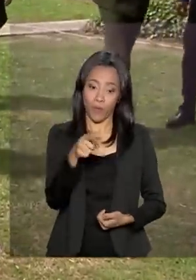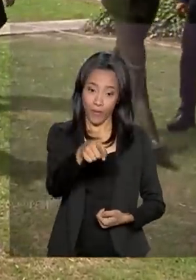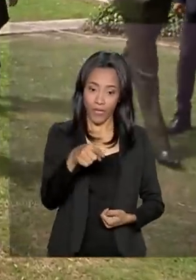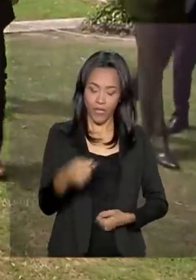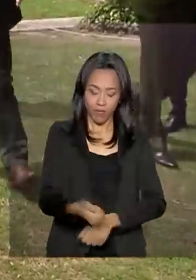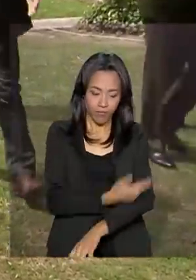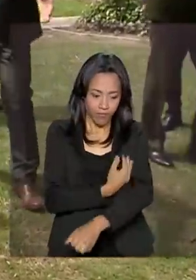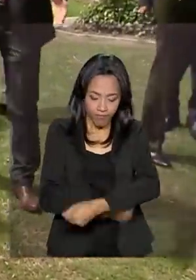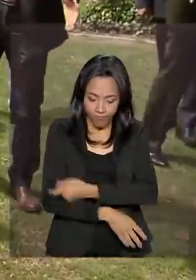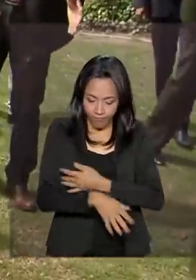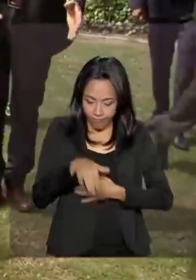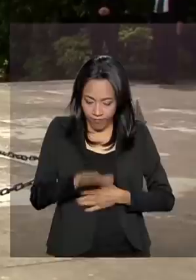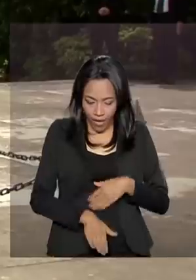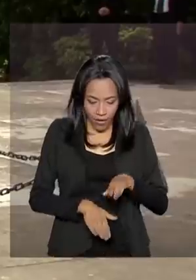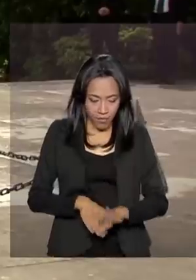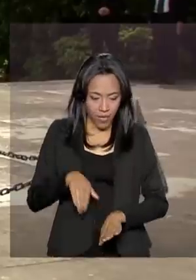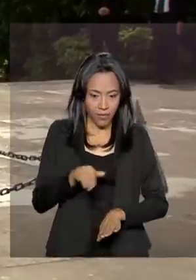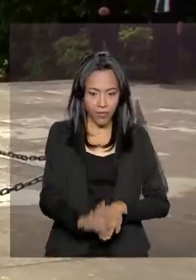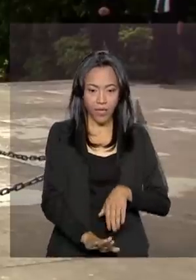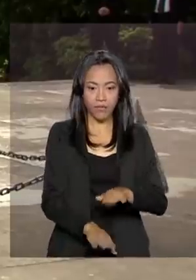emocionou ao pisar o solo.